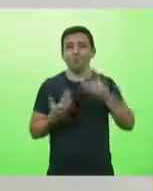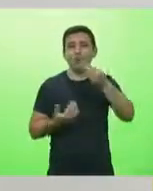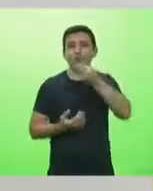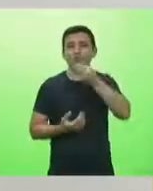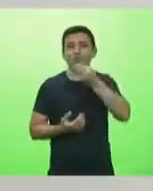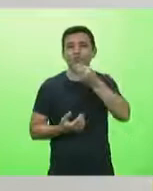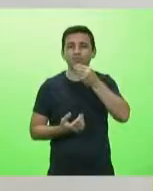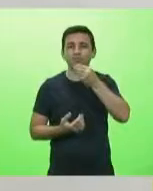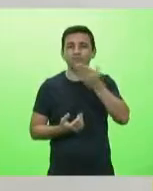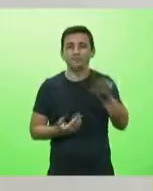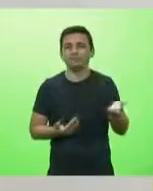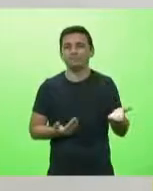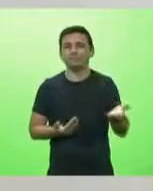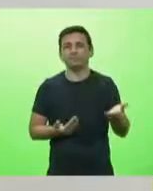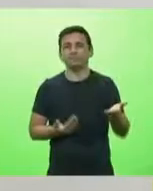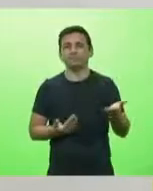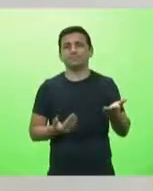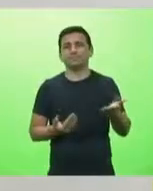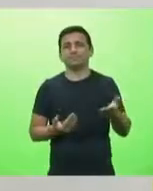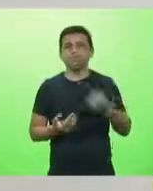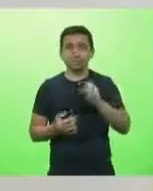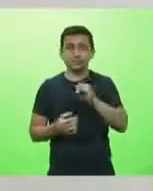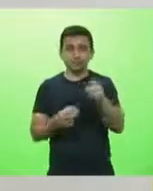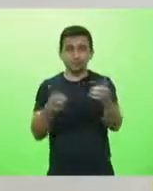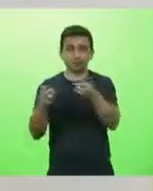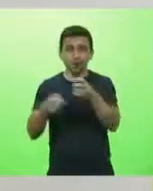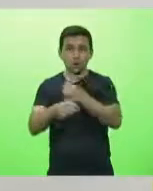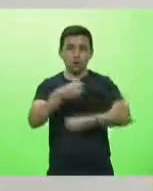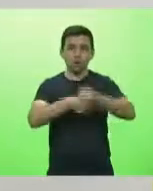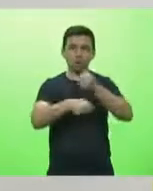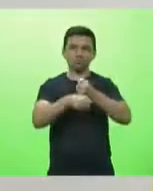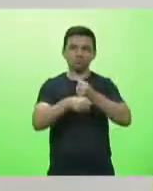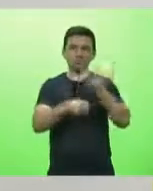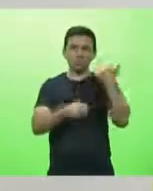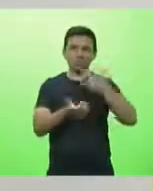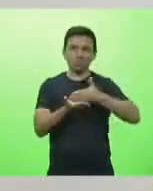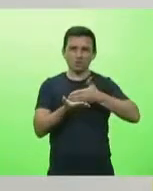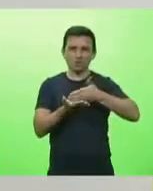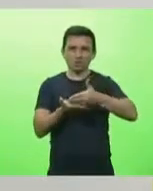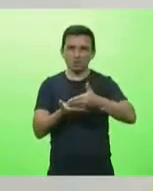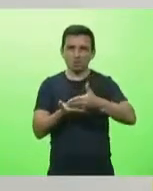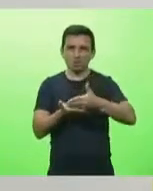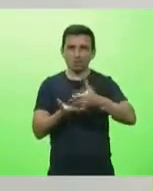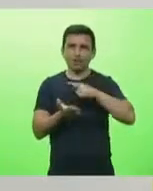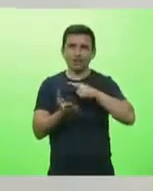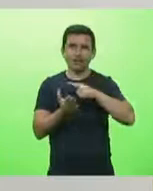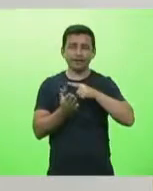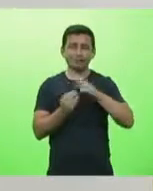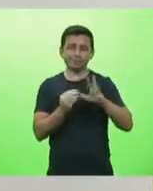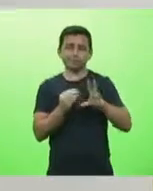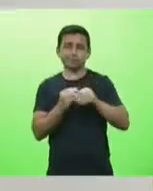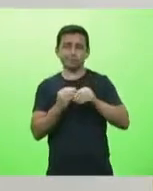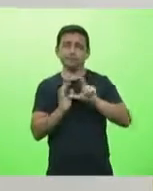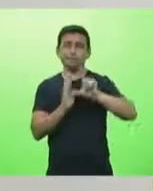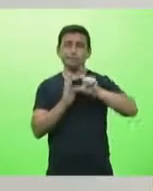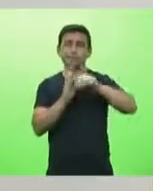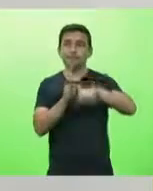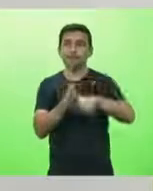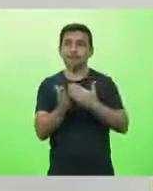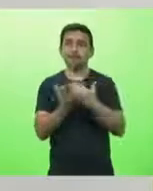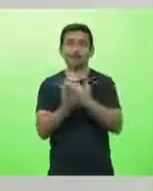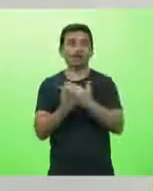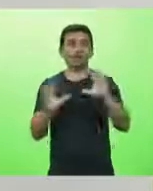você observar, nós tivemos, há um ano atrás, quando começou isso, um acréscimo também, logo depois, essas festas.